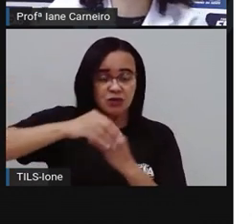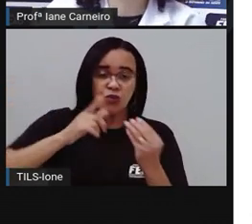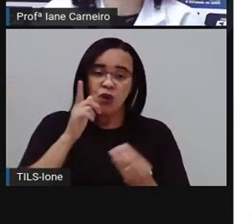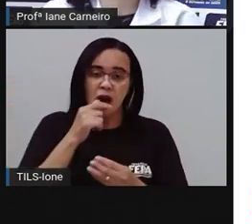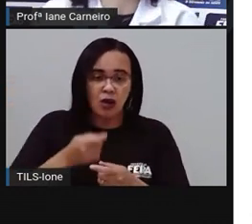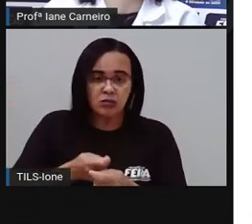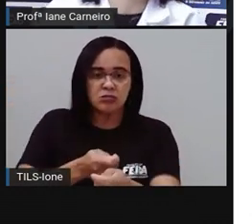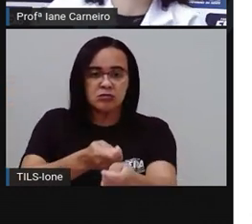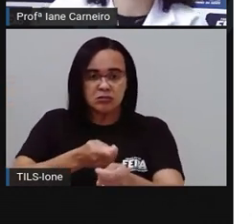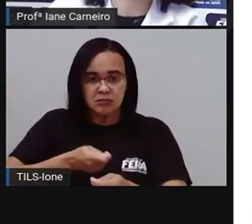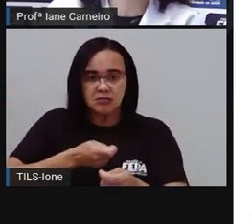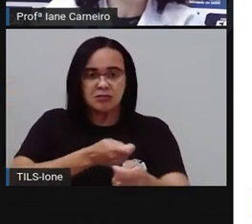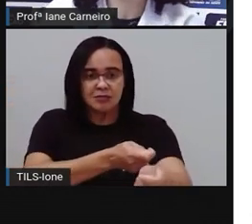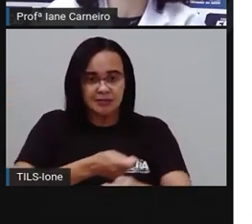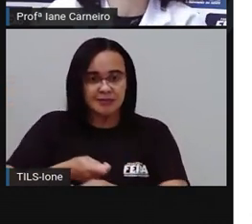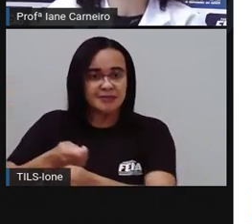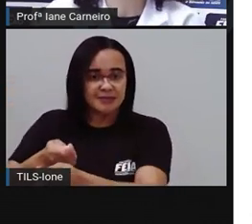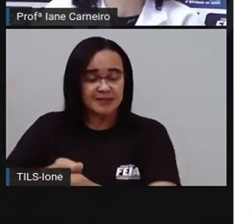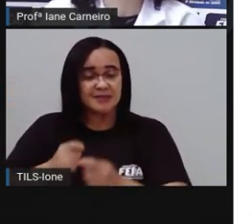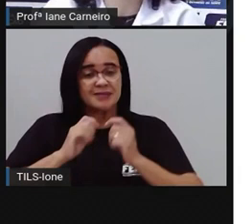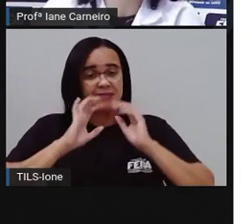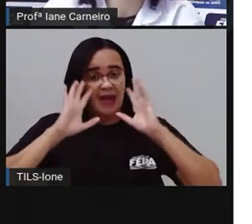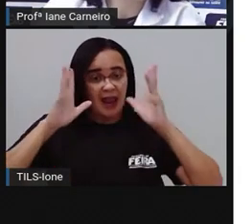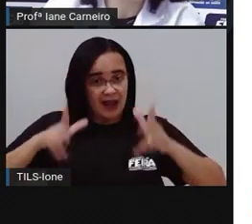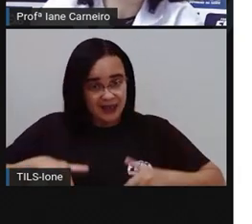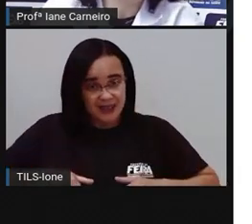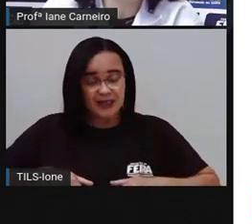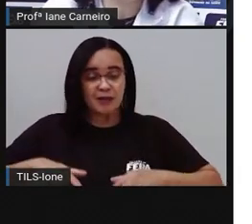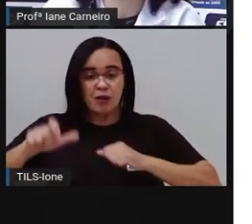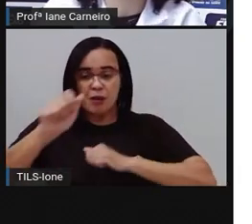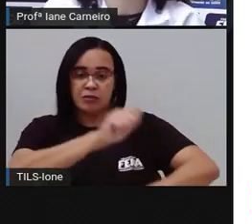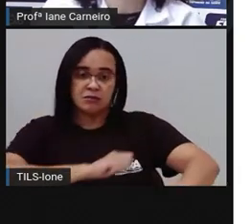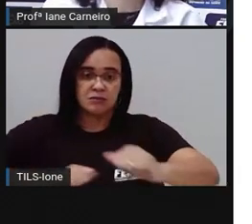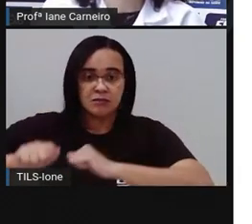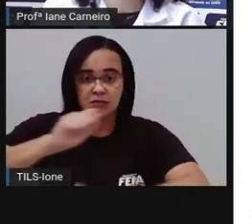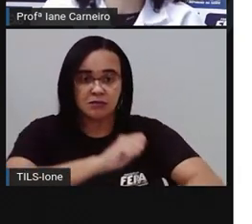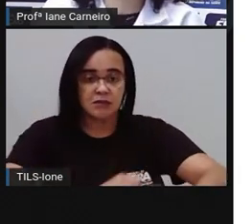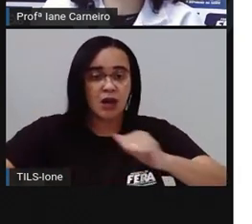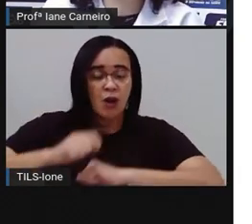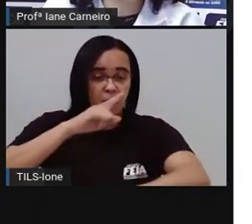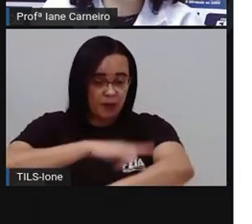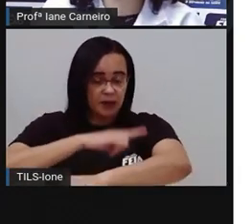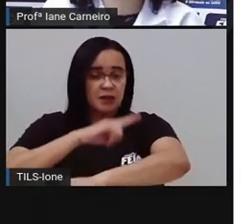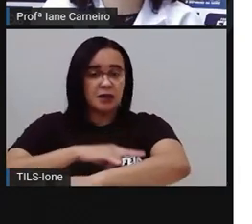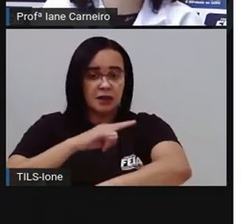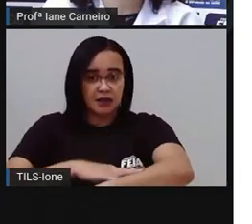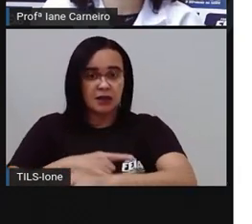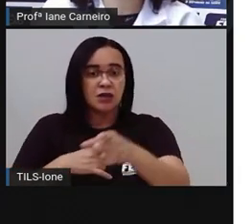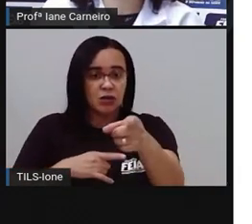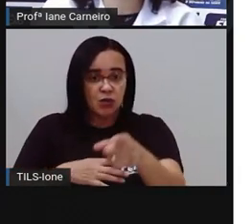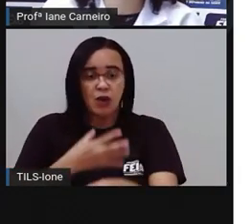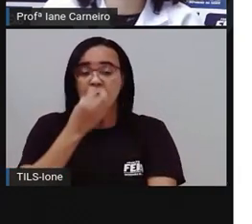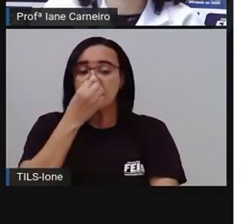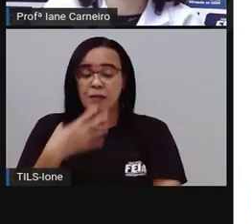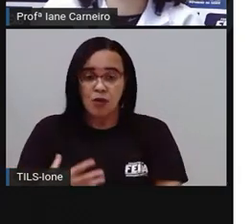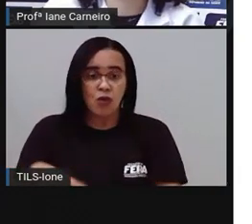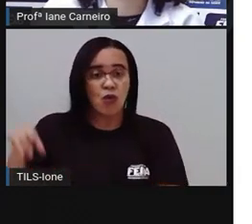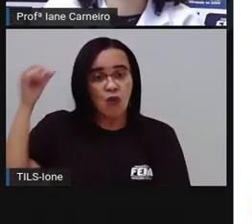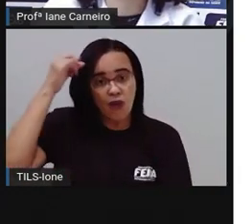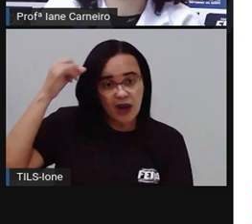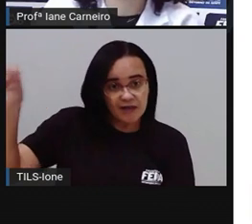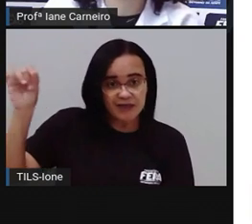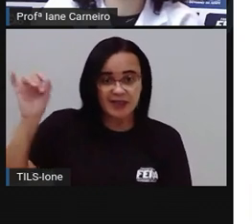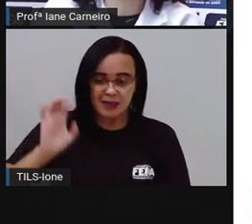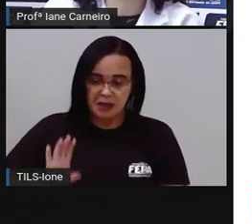pano na casa, lavar o banheiro, né? E tem um cheirinho bem agradável. Tem o sabão em pó, que a gente usa para lavar